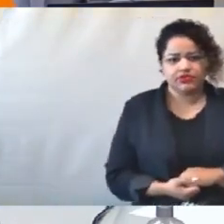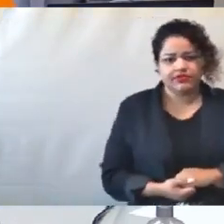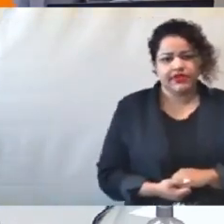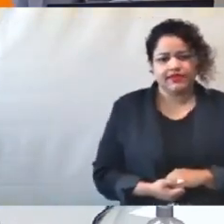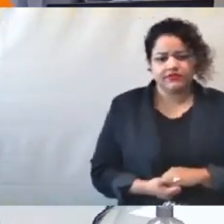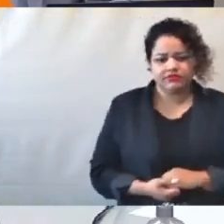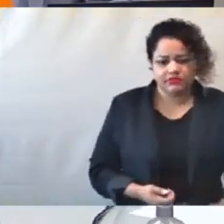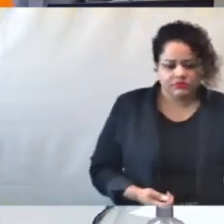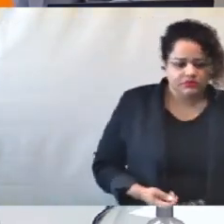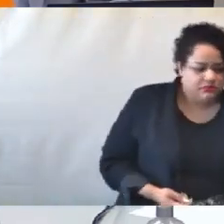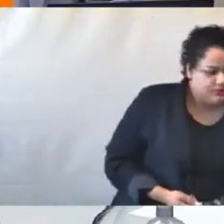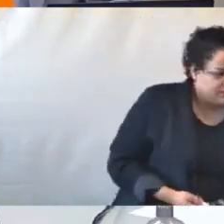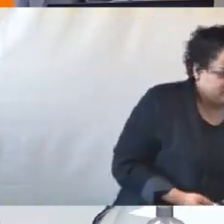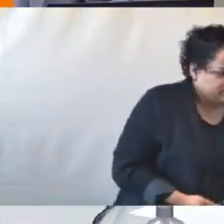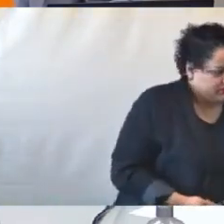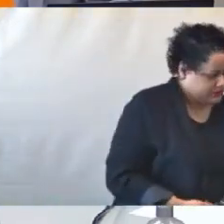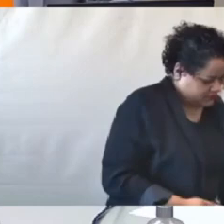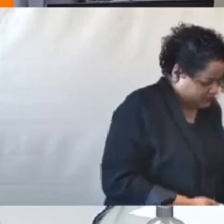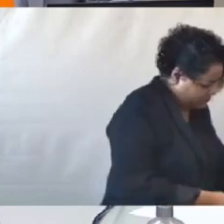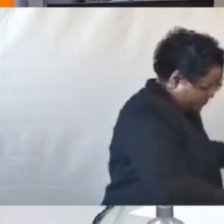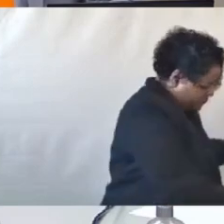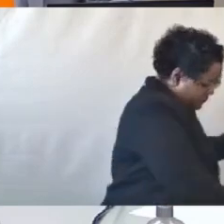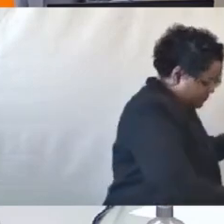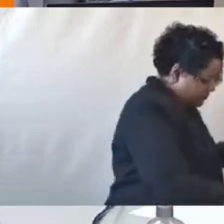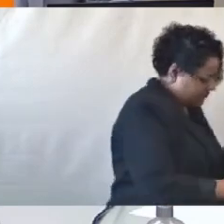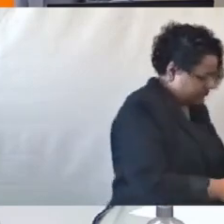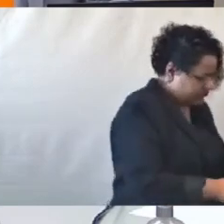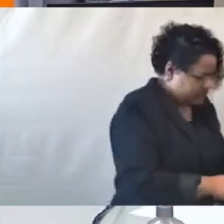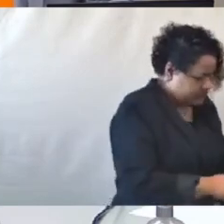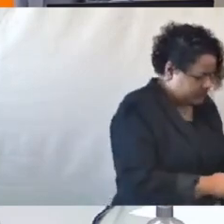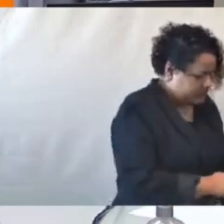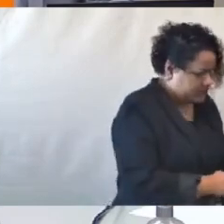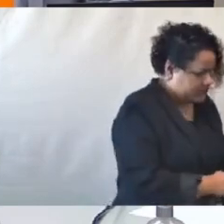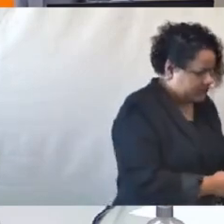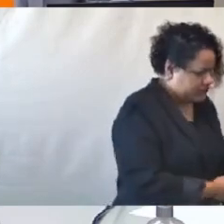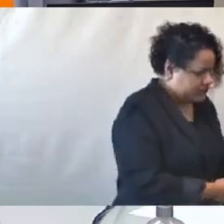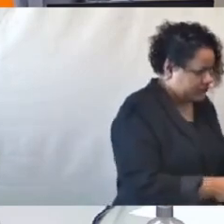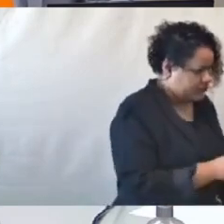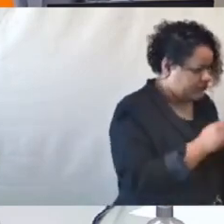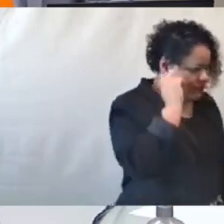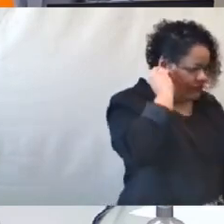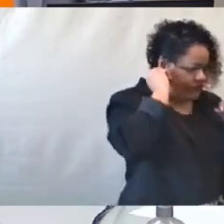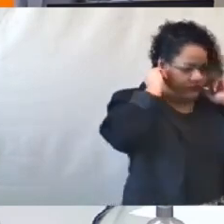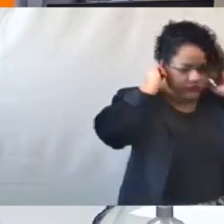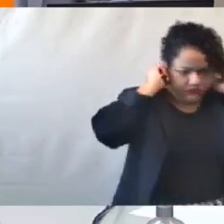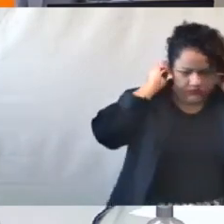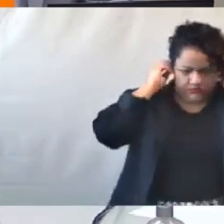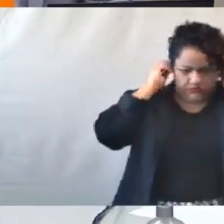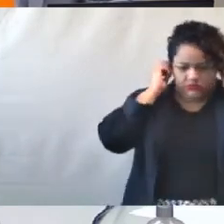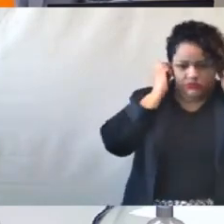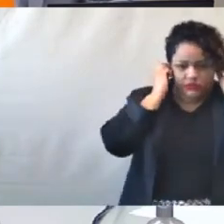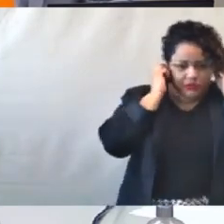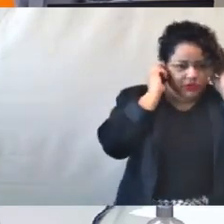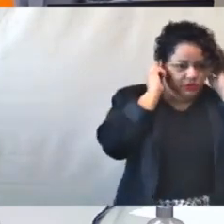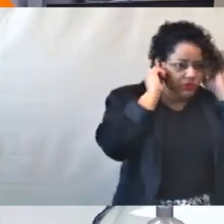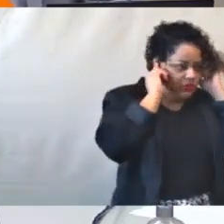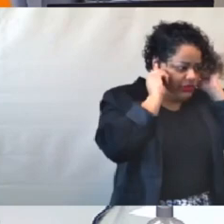estimado era de R$ 22.578.032,35.